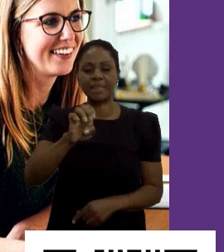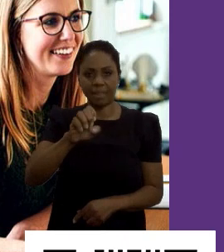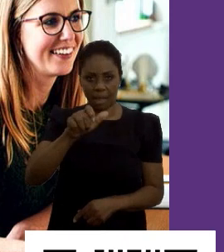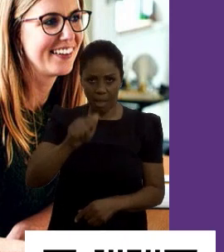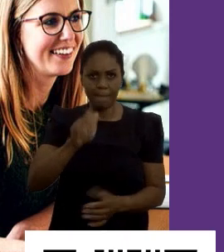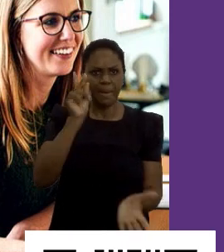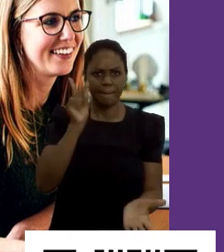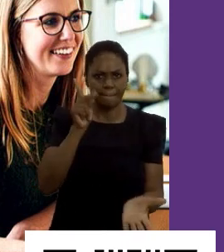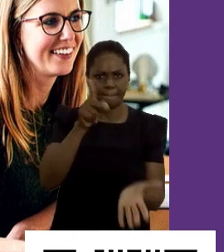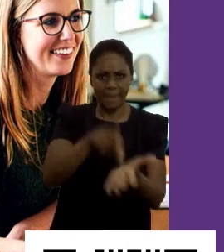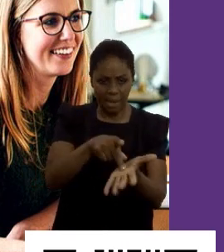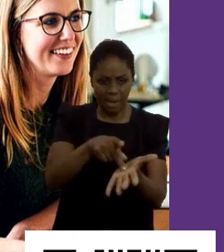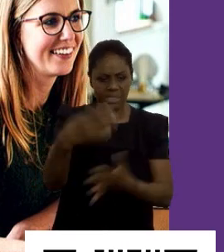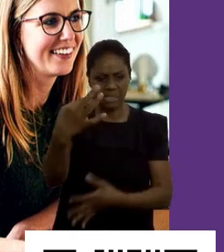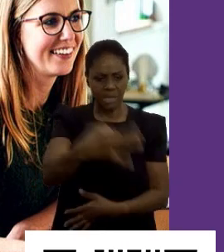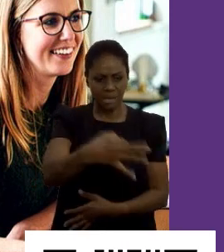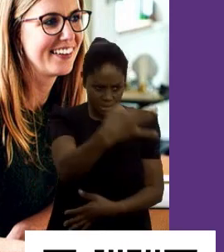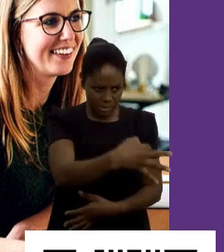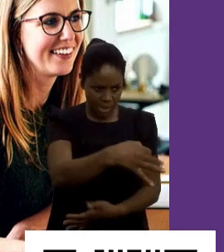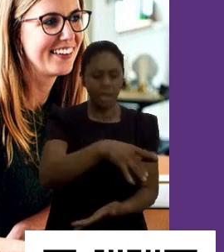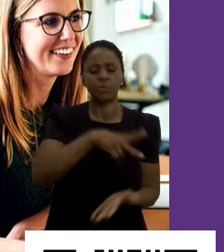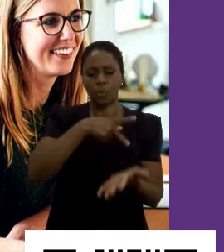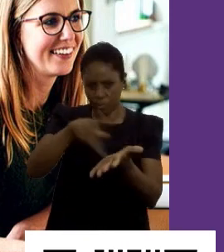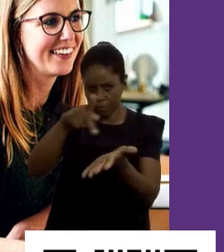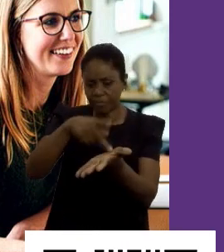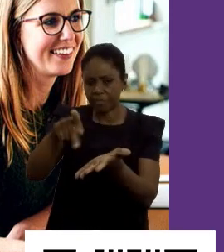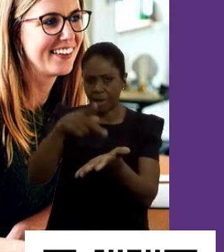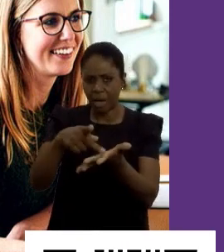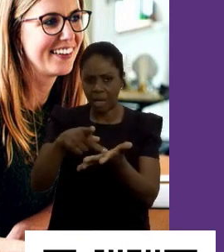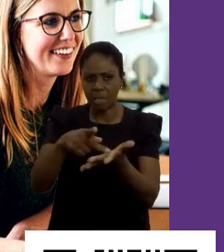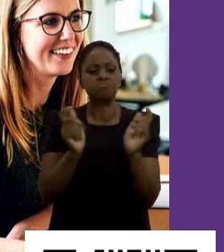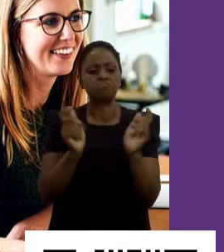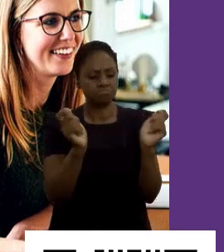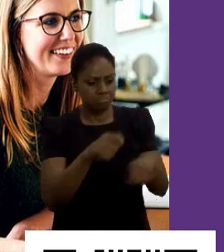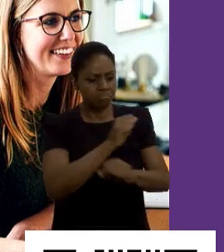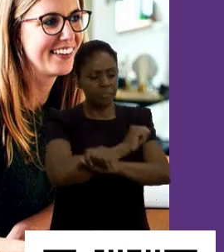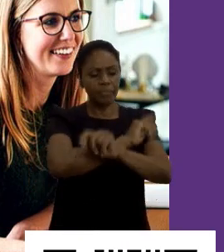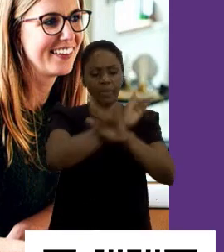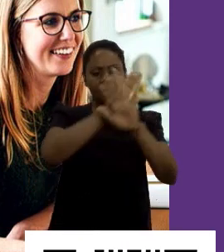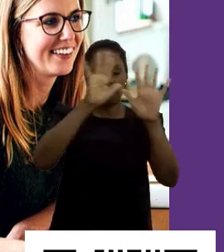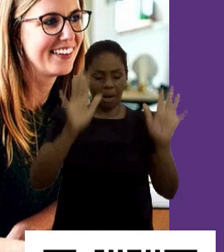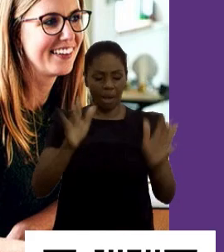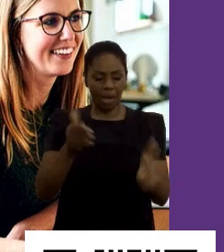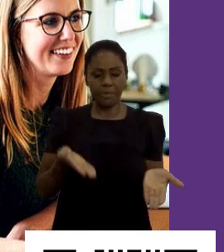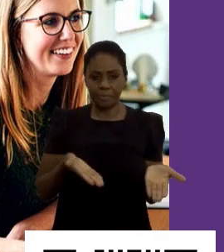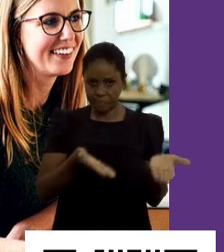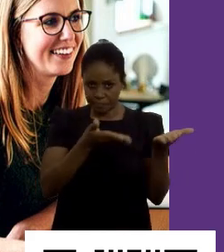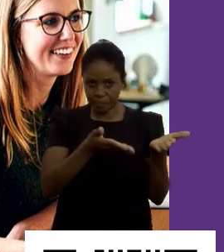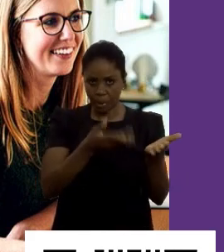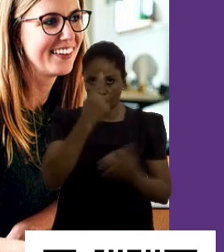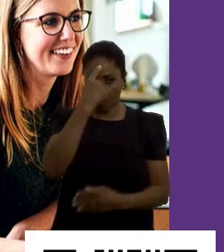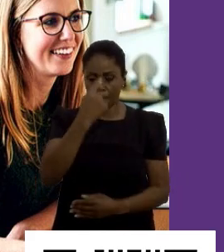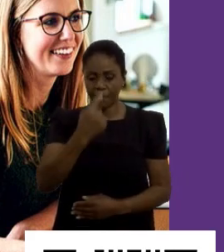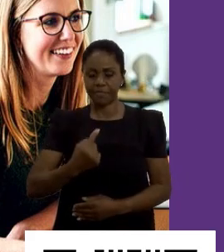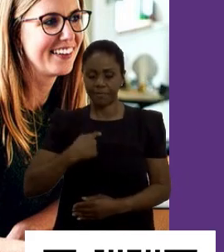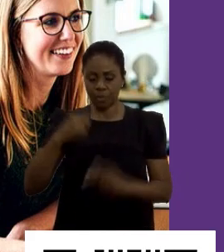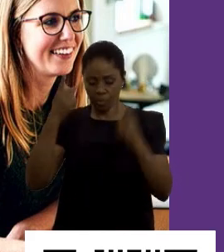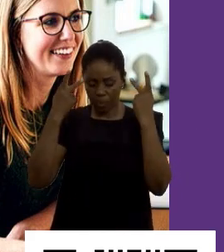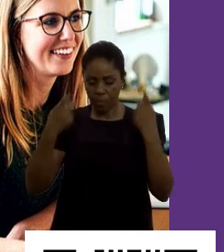índices de assertividade. Então, que dá muita eficiência, muita clareza acerca do perfil comportamental.